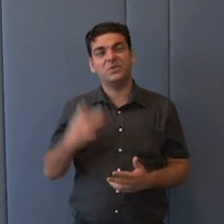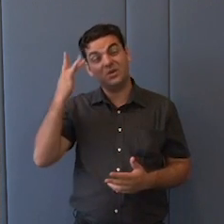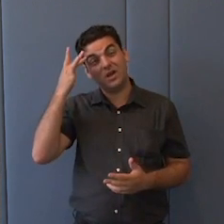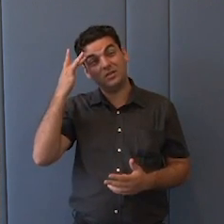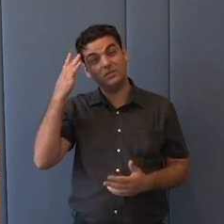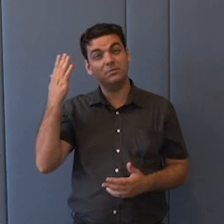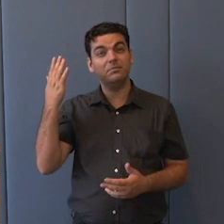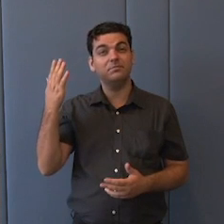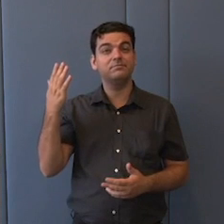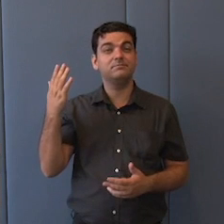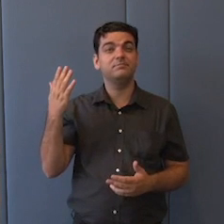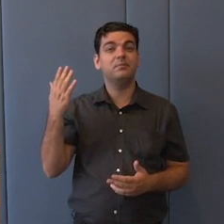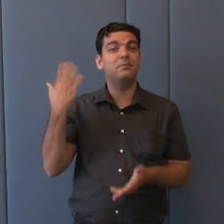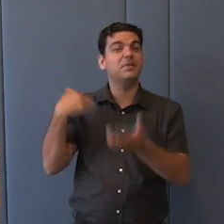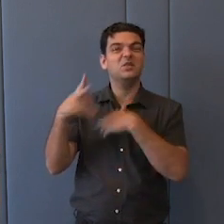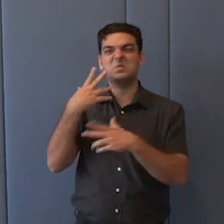ao povo brasileiro.